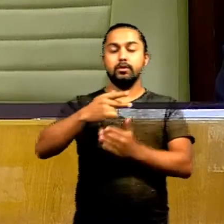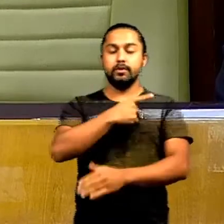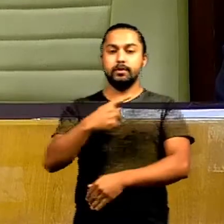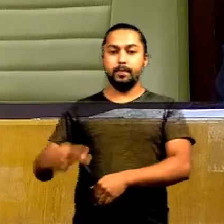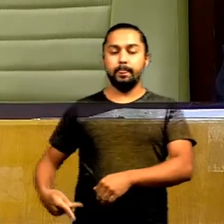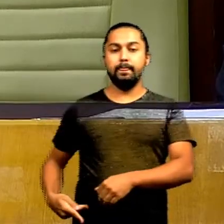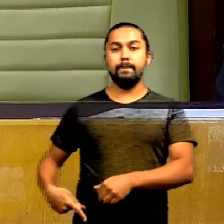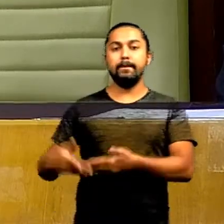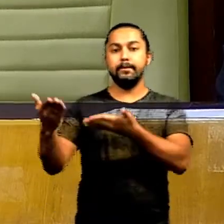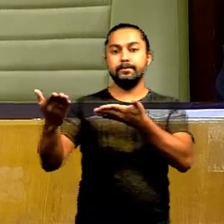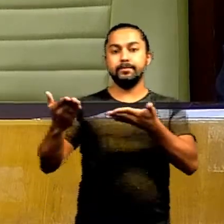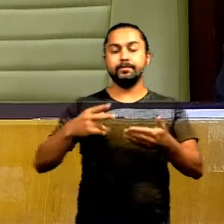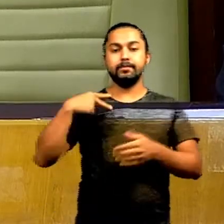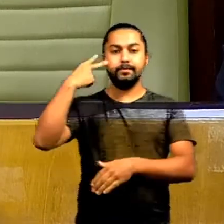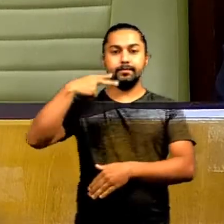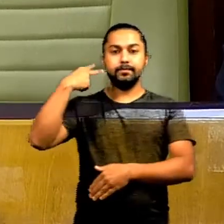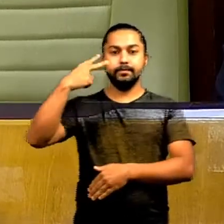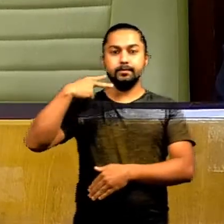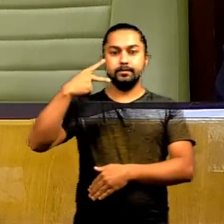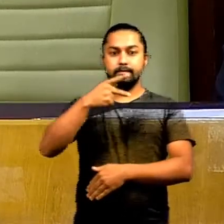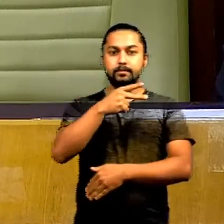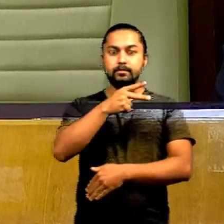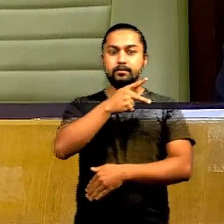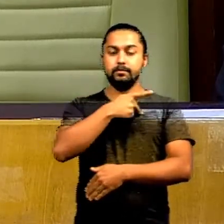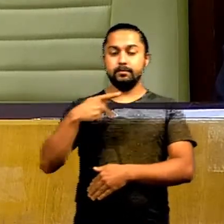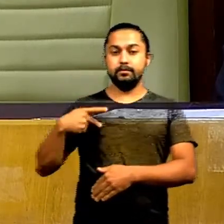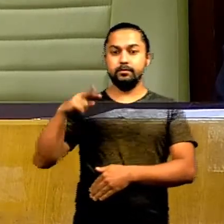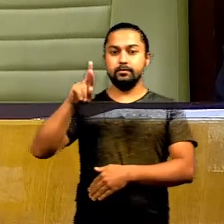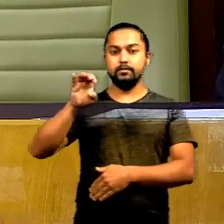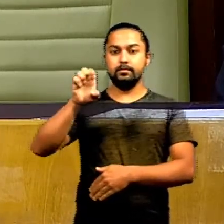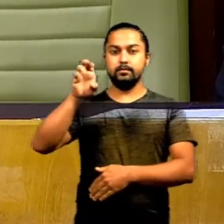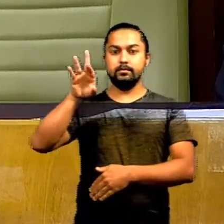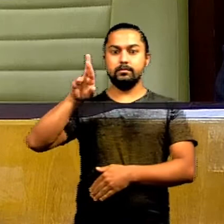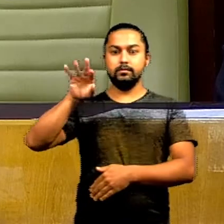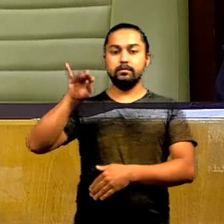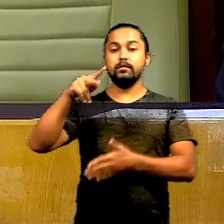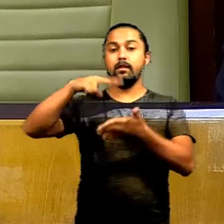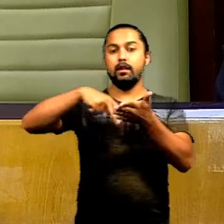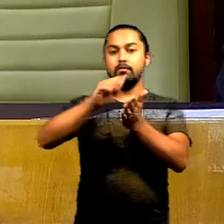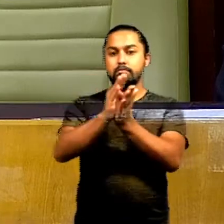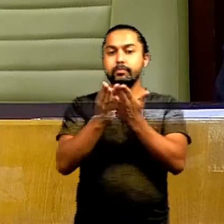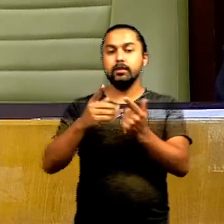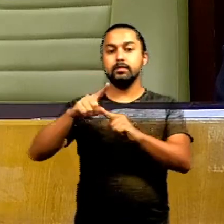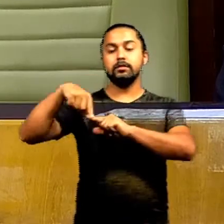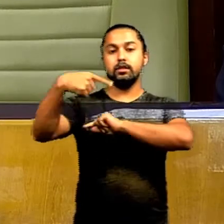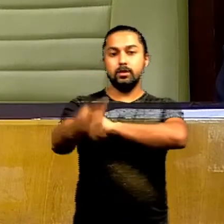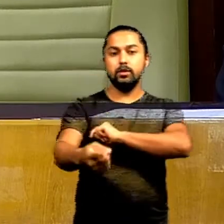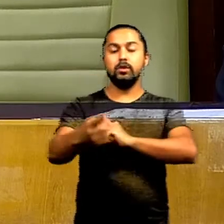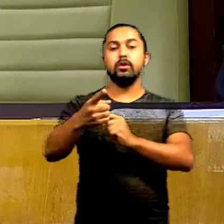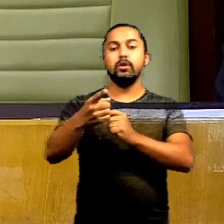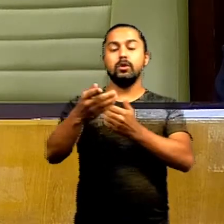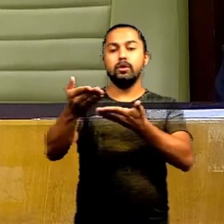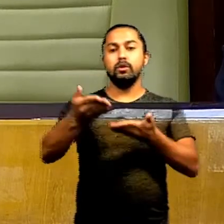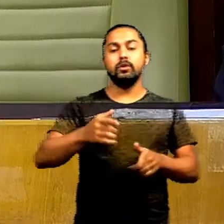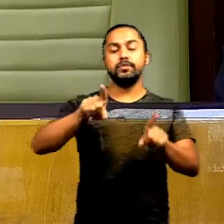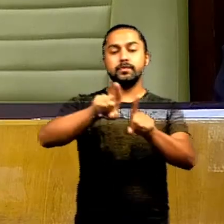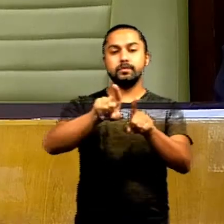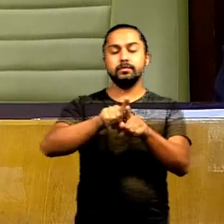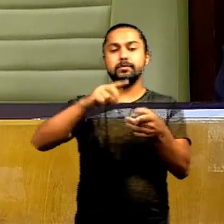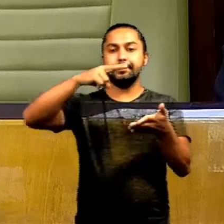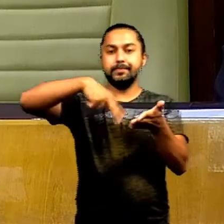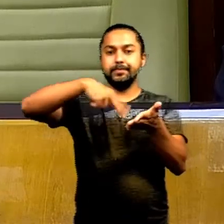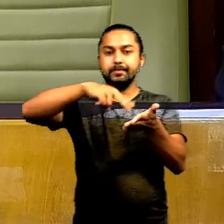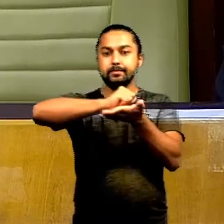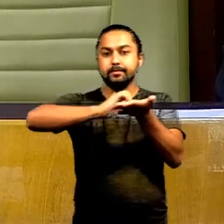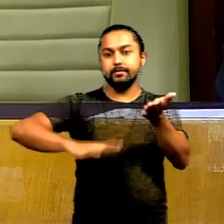senhor presidente convidou o vereador e pastor Roberto de Carvalho para ler um trecho bíblico e, em seguida, o convidou